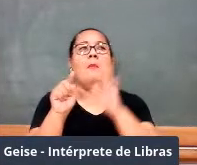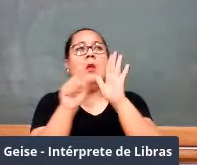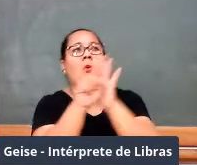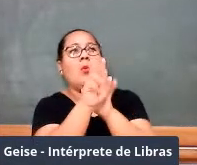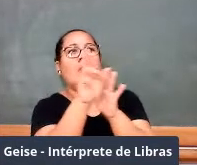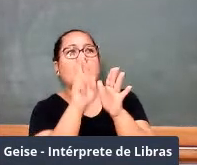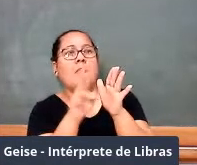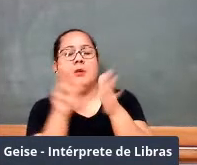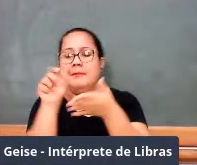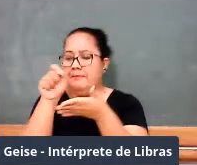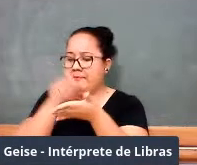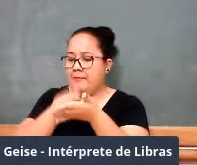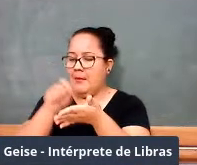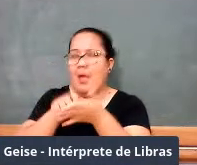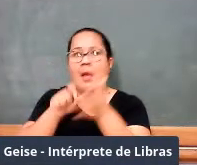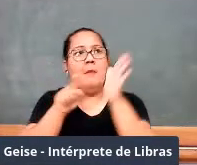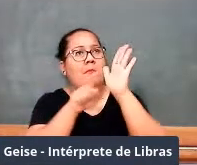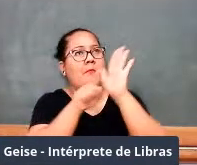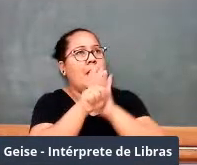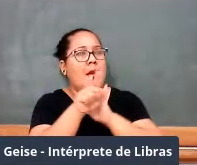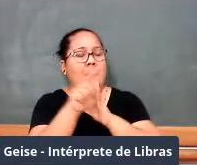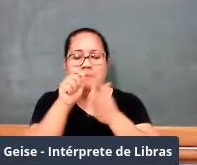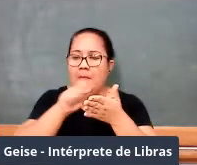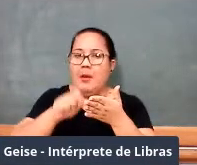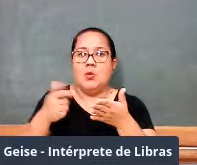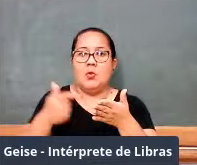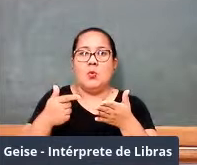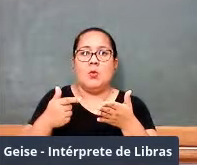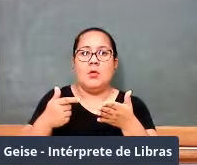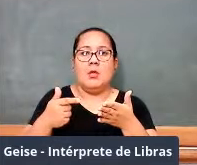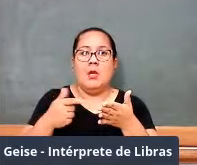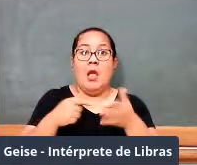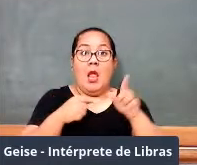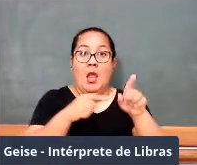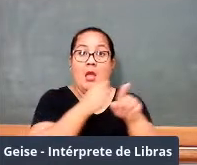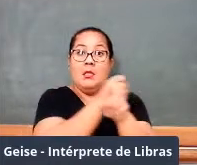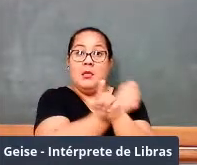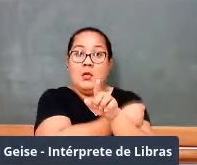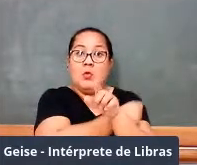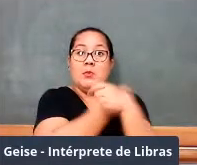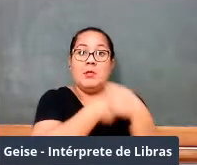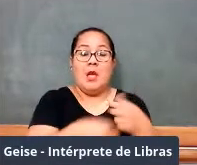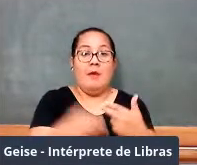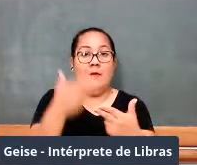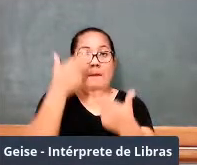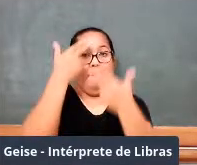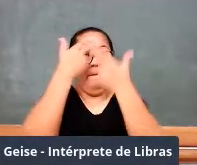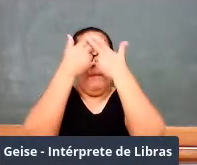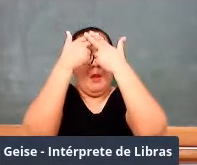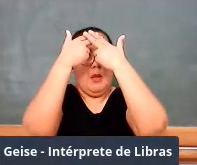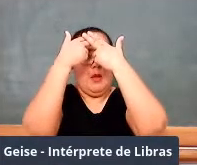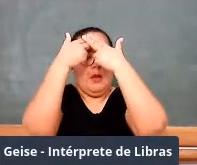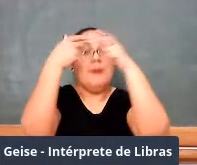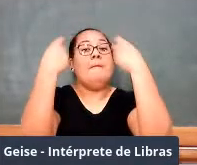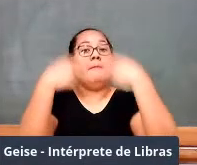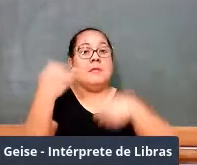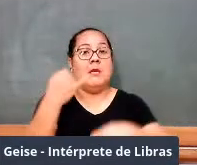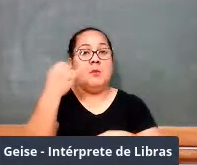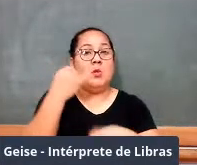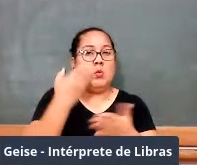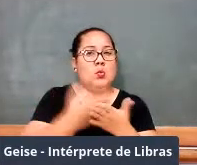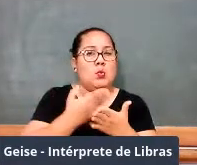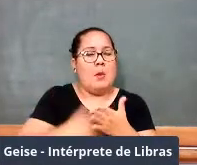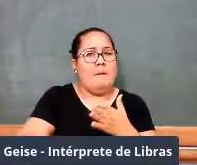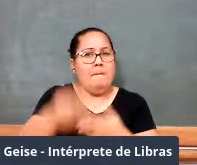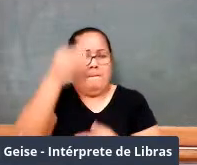Então, o processo de memorização era muito grande aí, memorizavam-se os pontos que estavam presentes nos